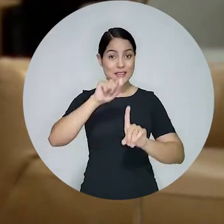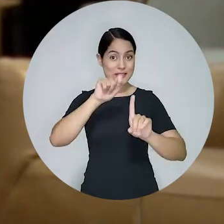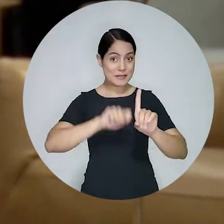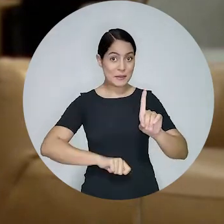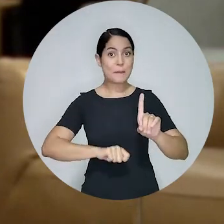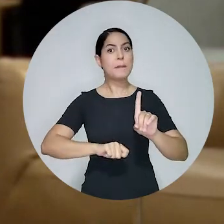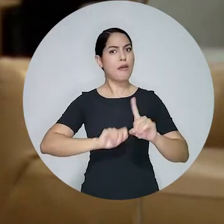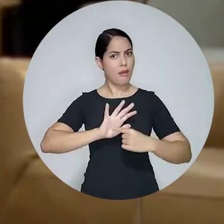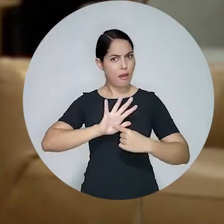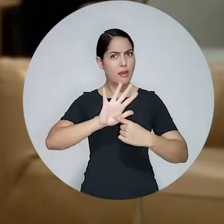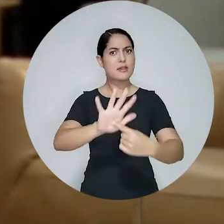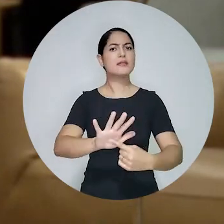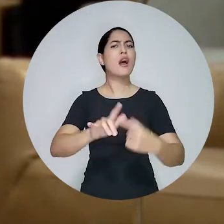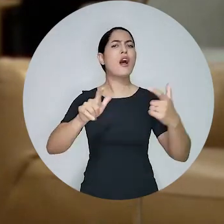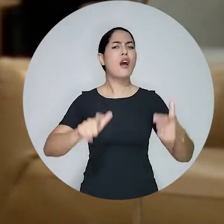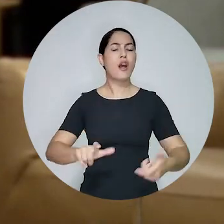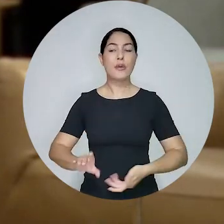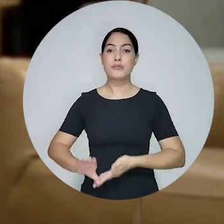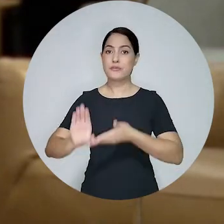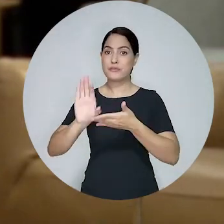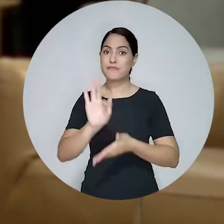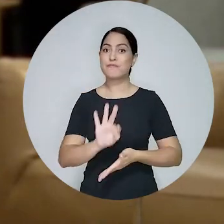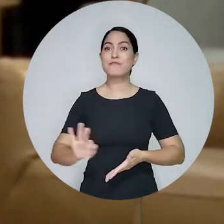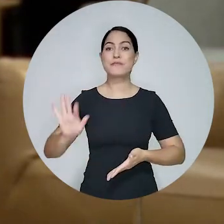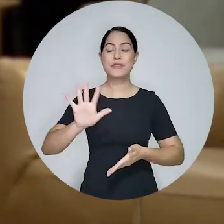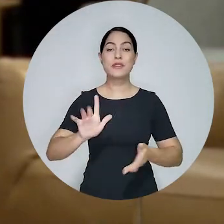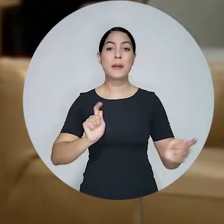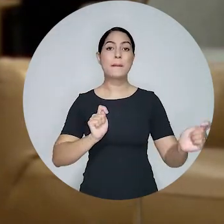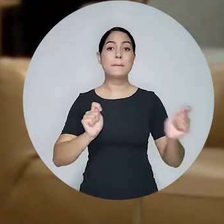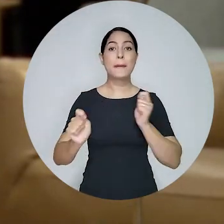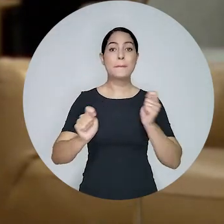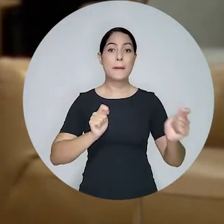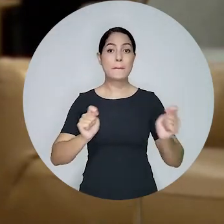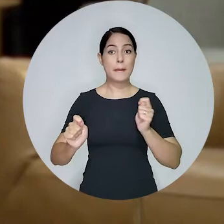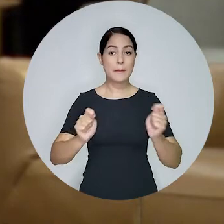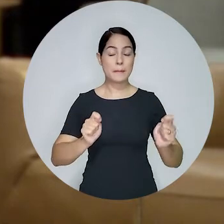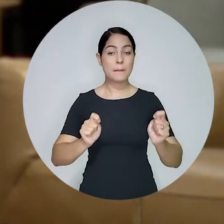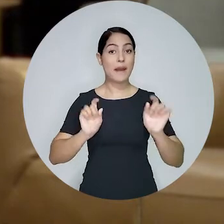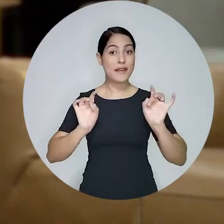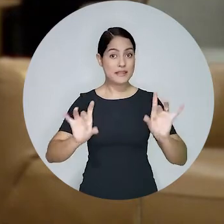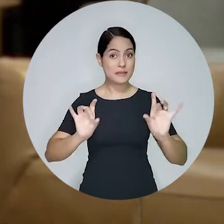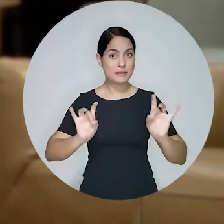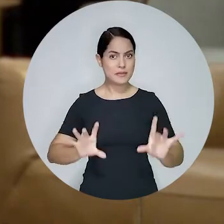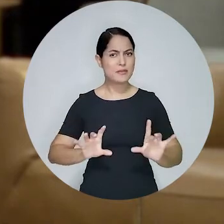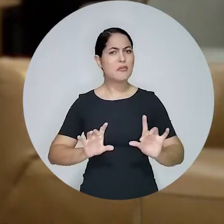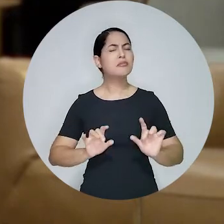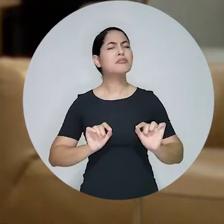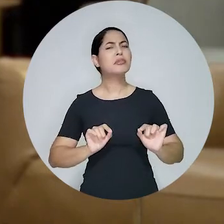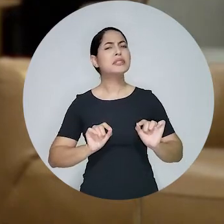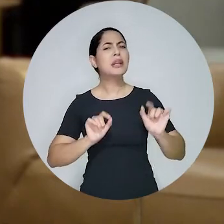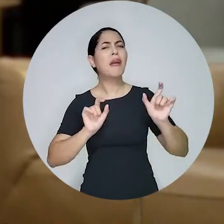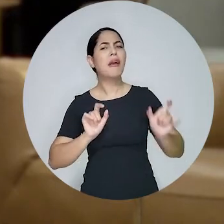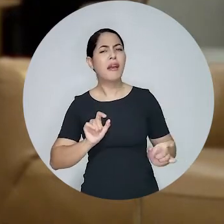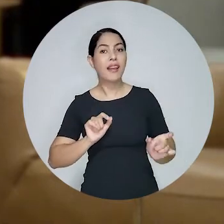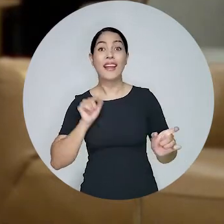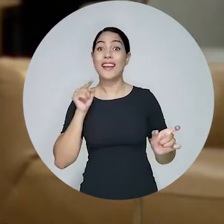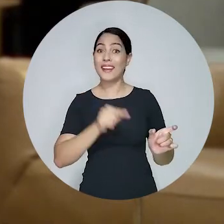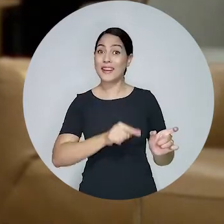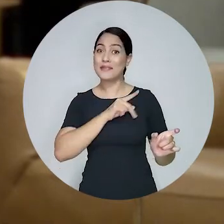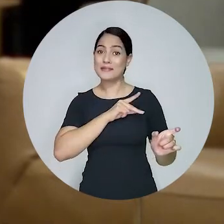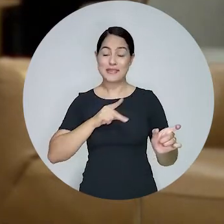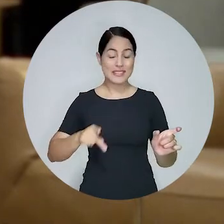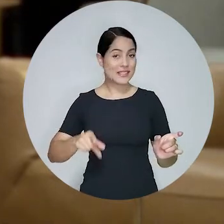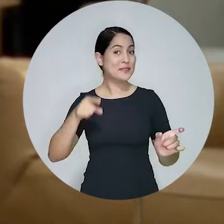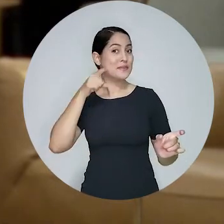destaques do Conselho Federal e uma entrevista especial com o presidente da OAB Nacional, Beto Simonetti, que trata dos